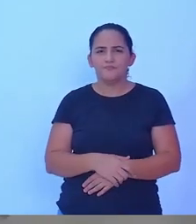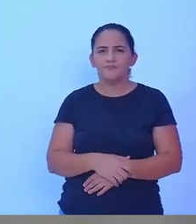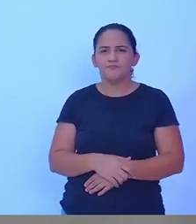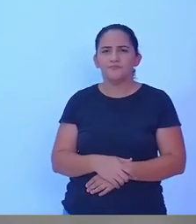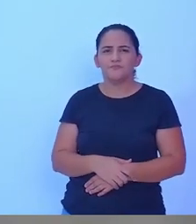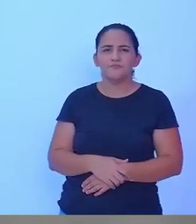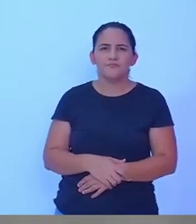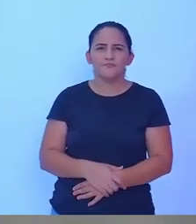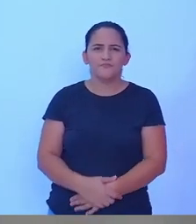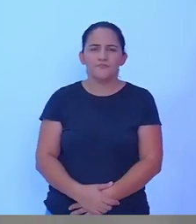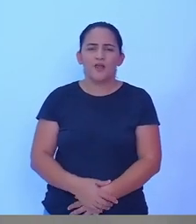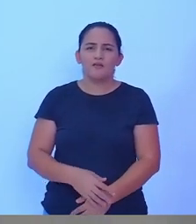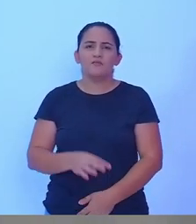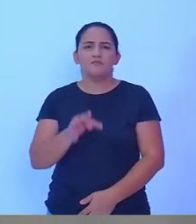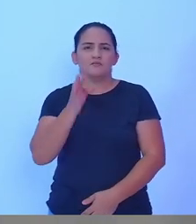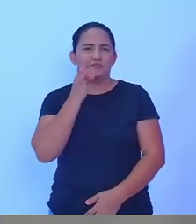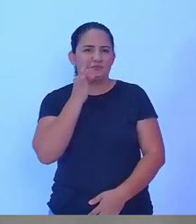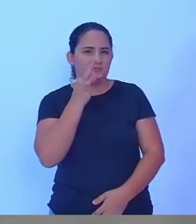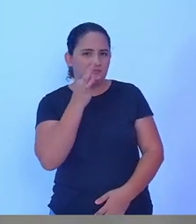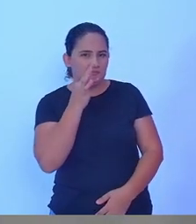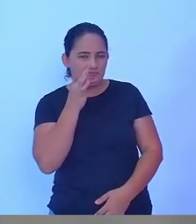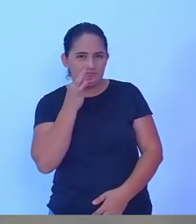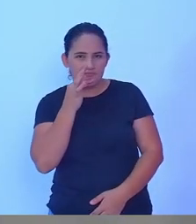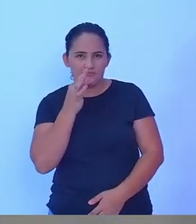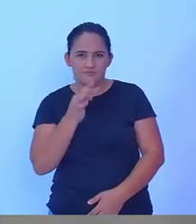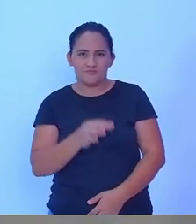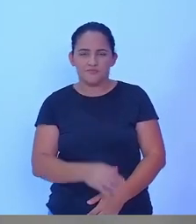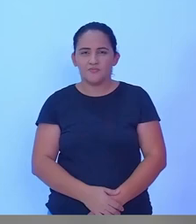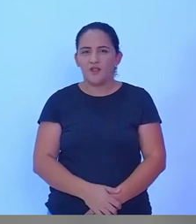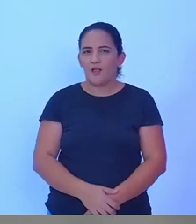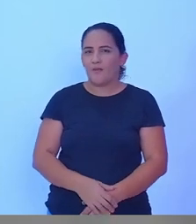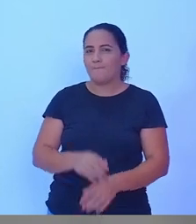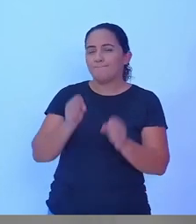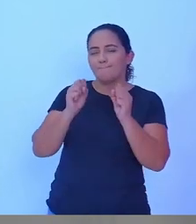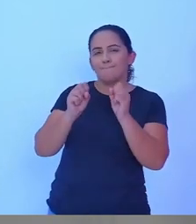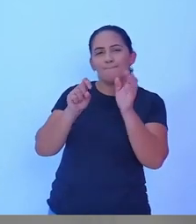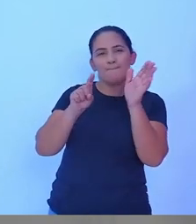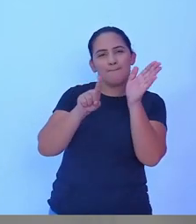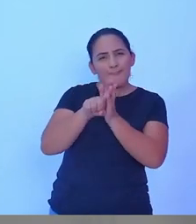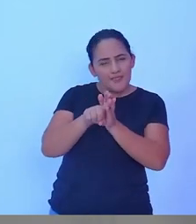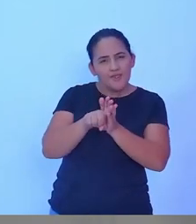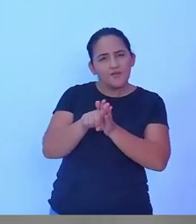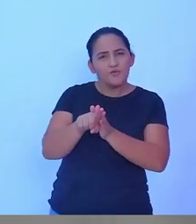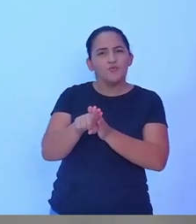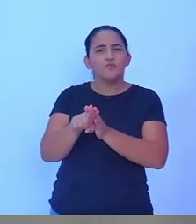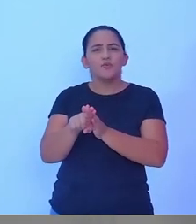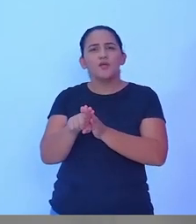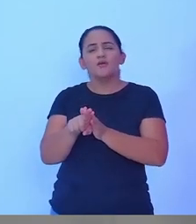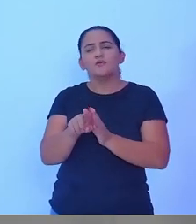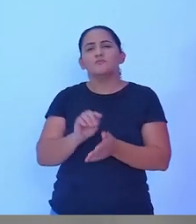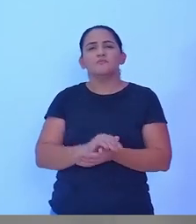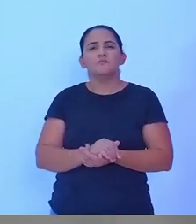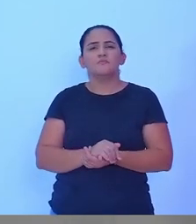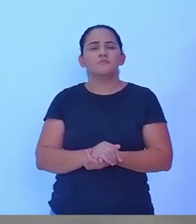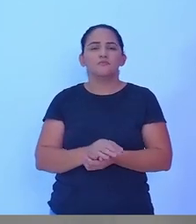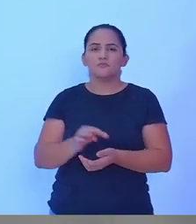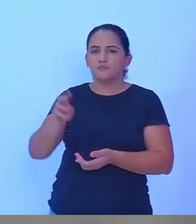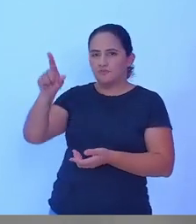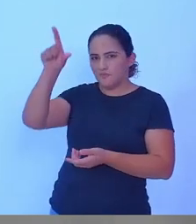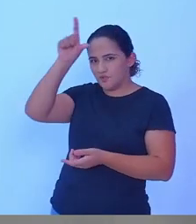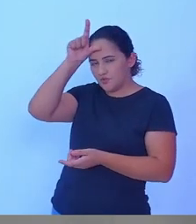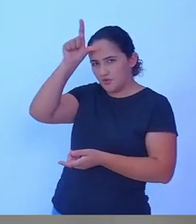o candidato Tiago terá para fazer uma pergunta e para isso ele tem 30 segundos, uma pergunta para